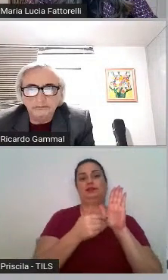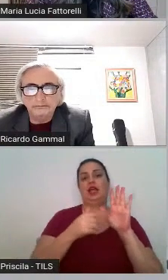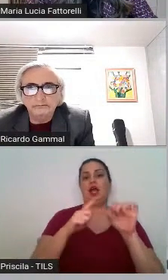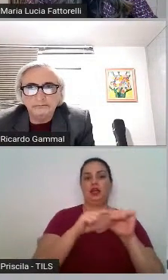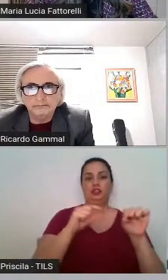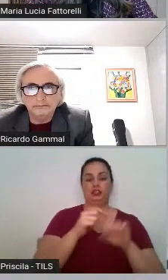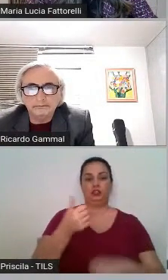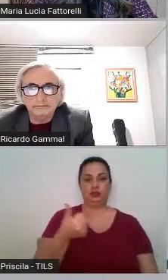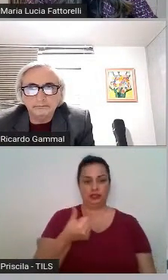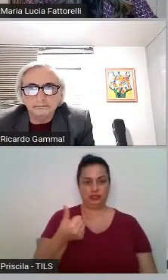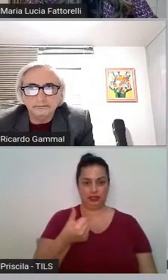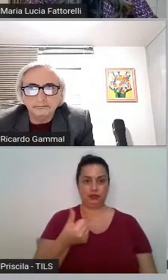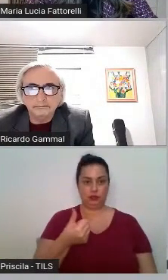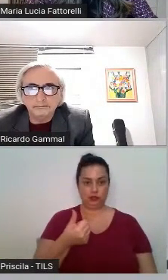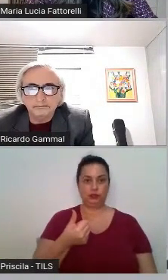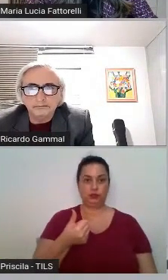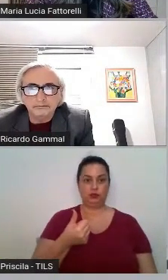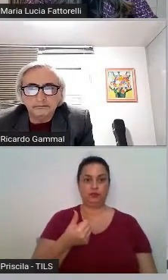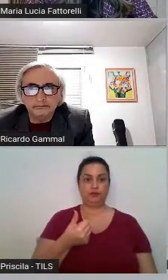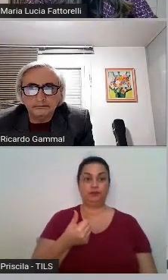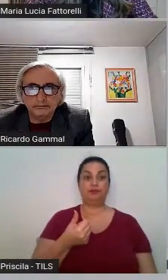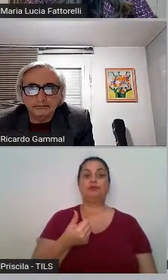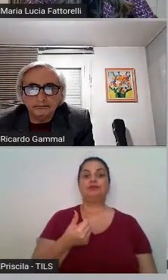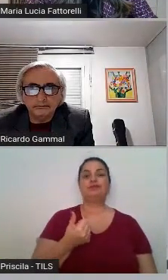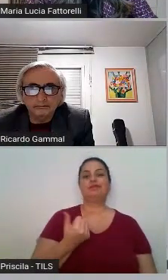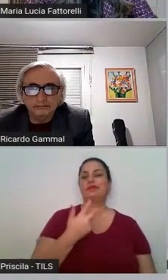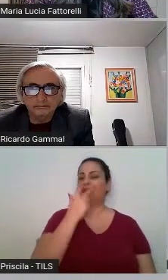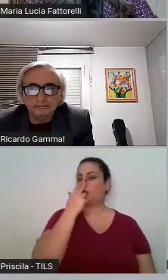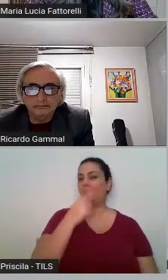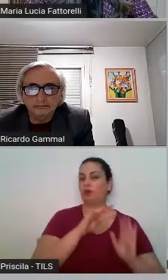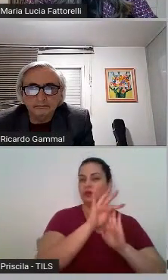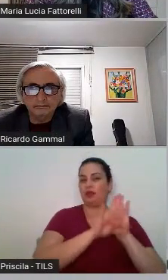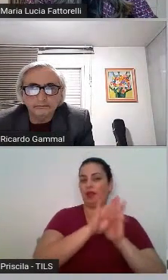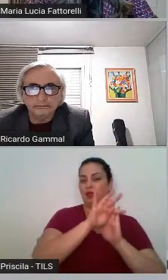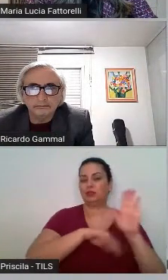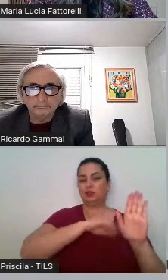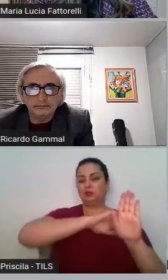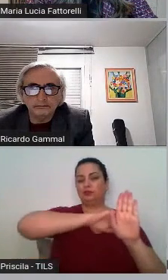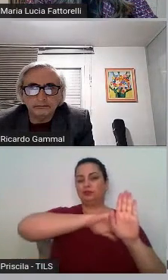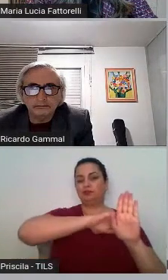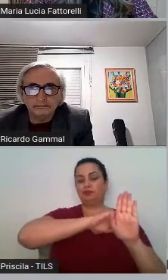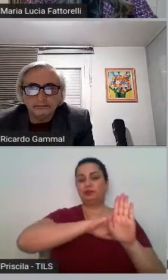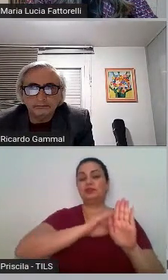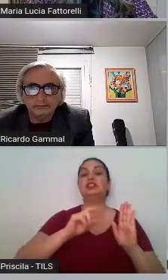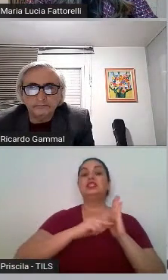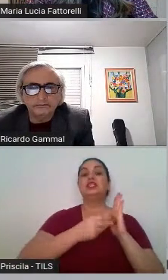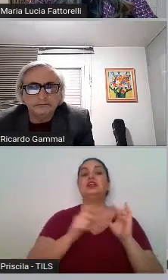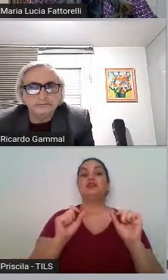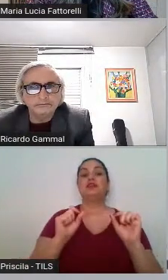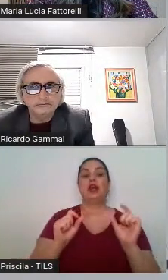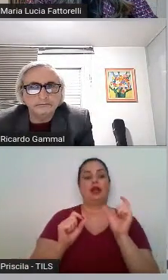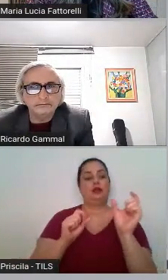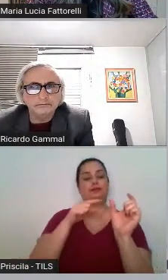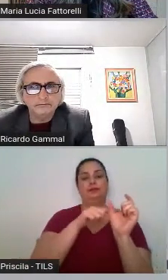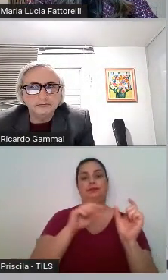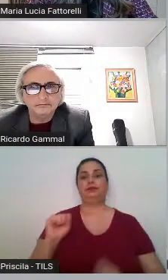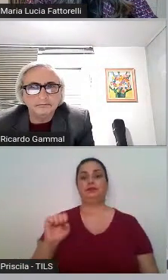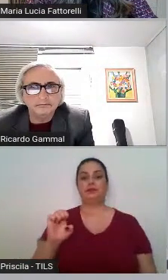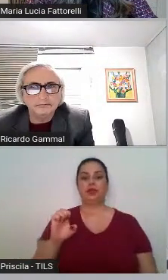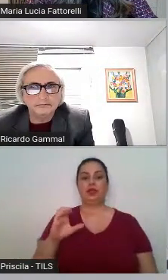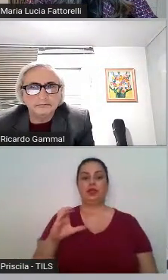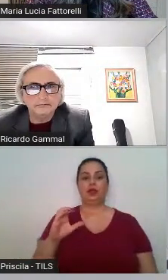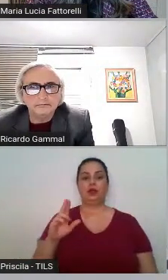uma pegadinha que é a securitização no mercado